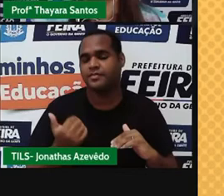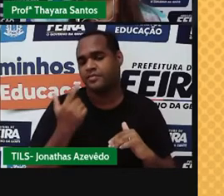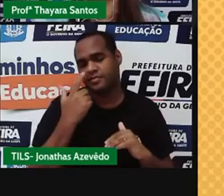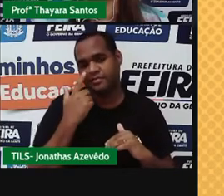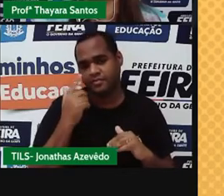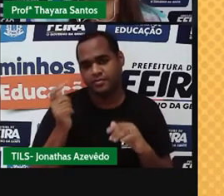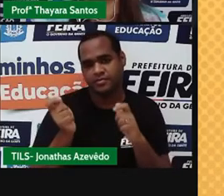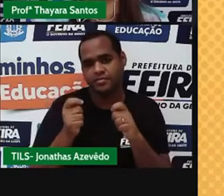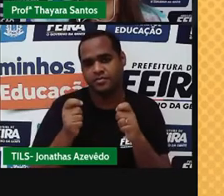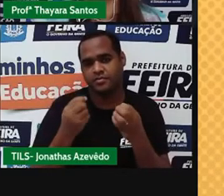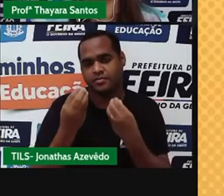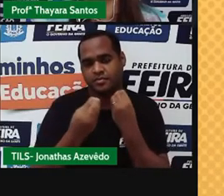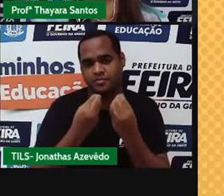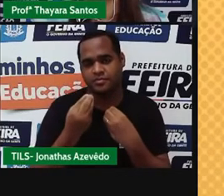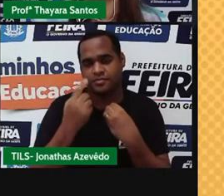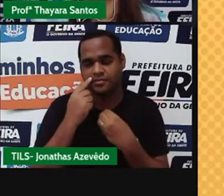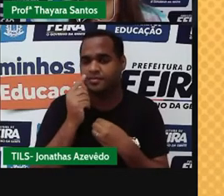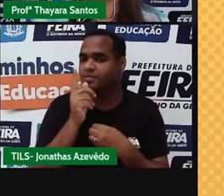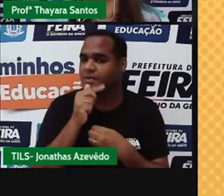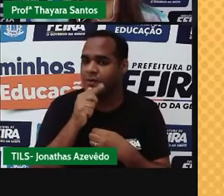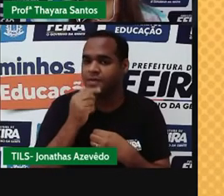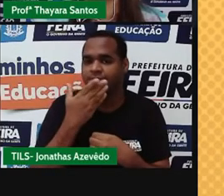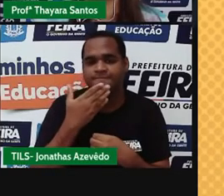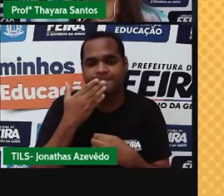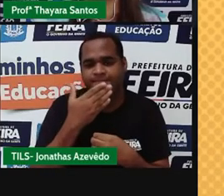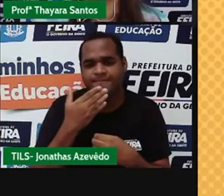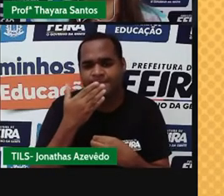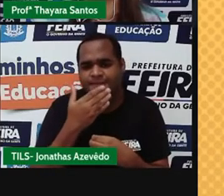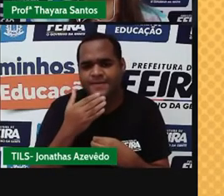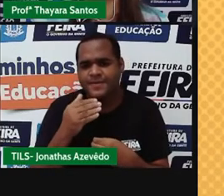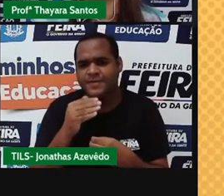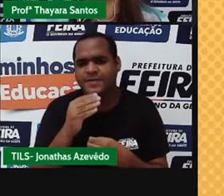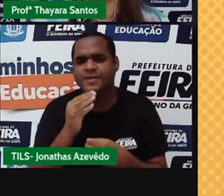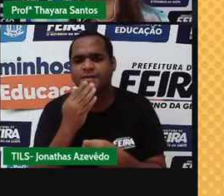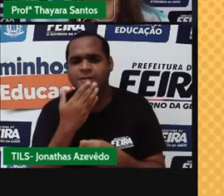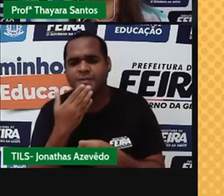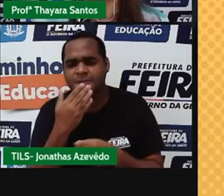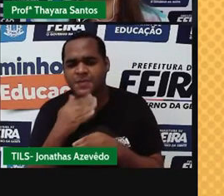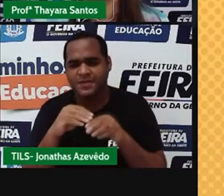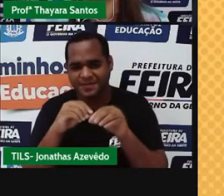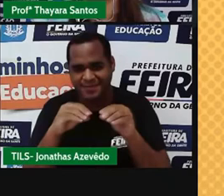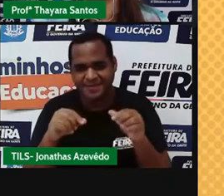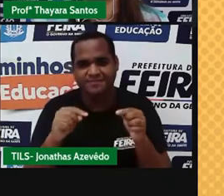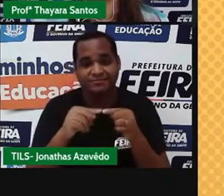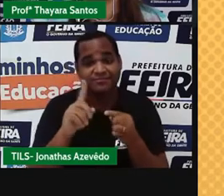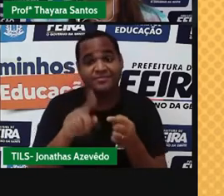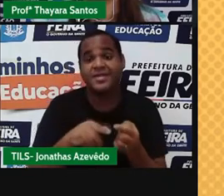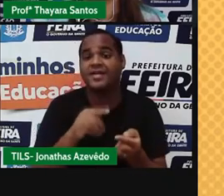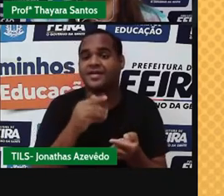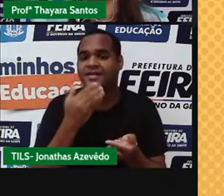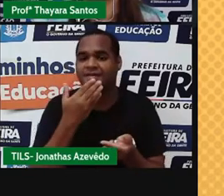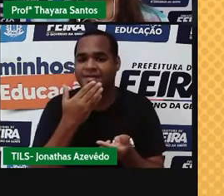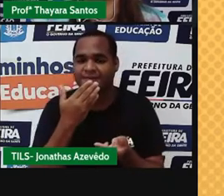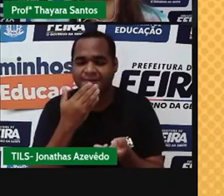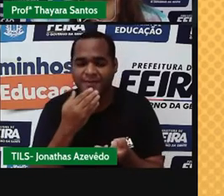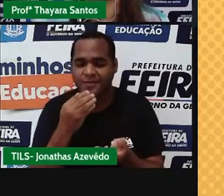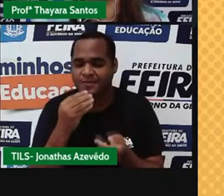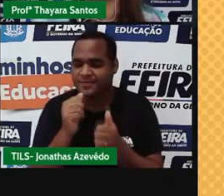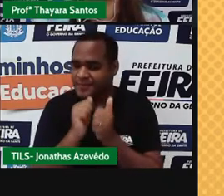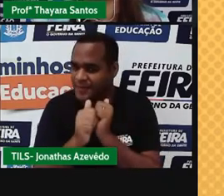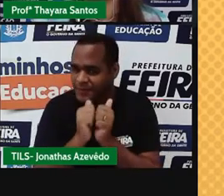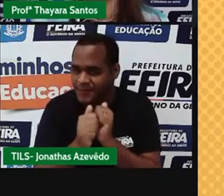arroz, podemos perceber que o pó que recobre o arroz é arrastado pela água, enquanto o arroz, que é mais denso,